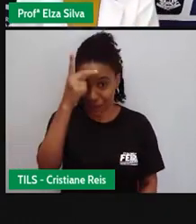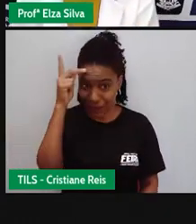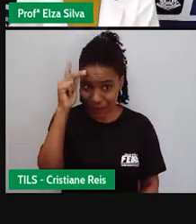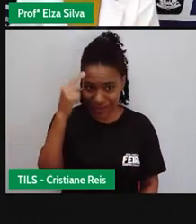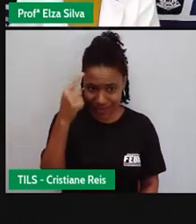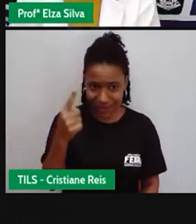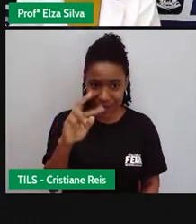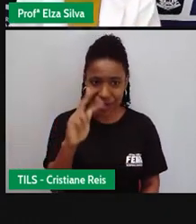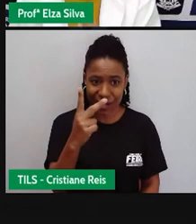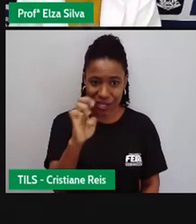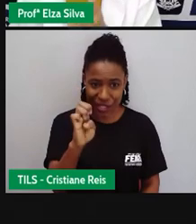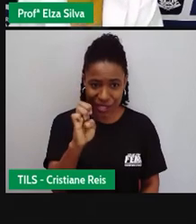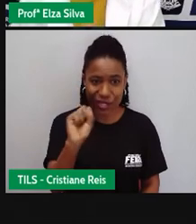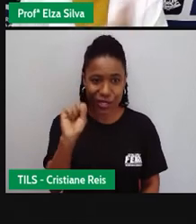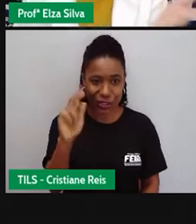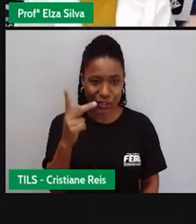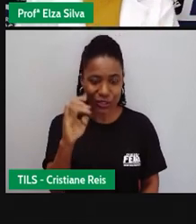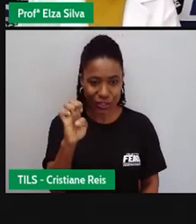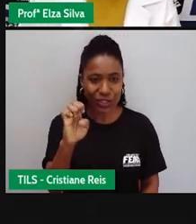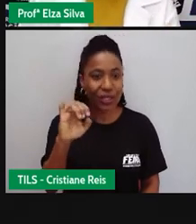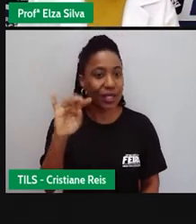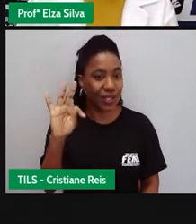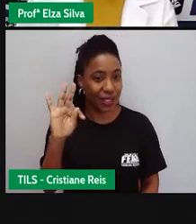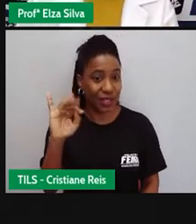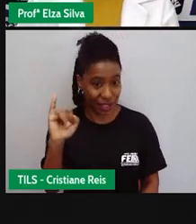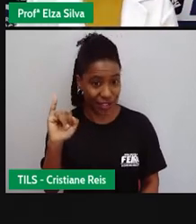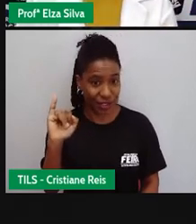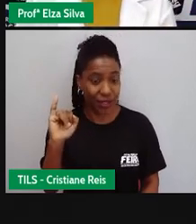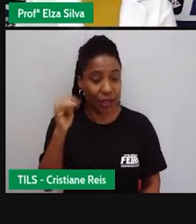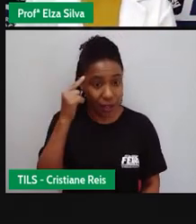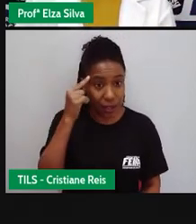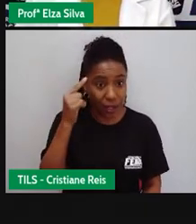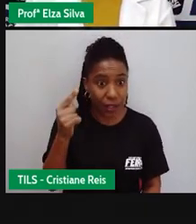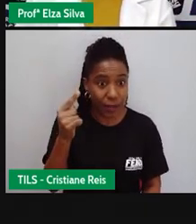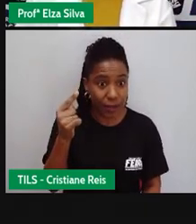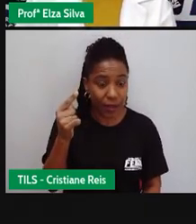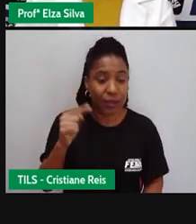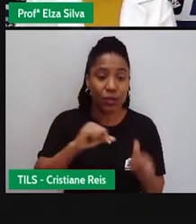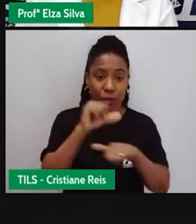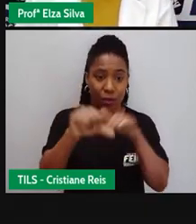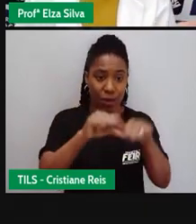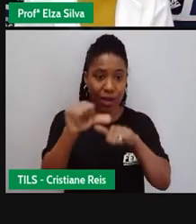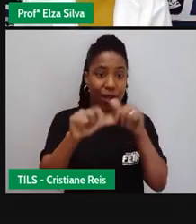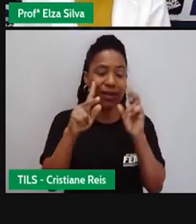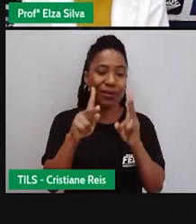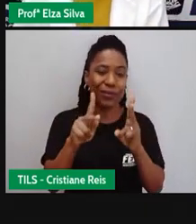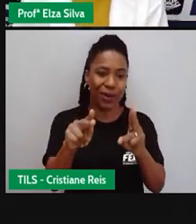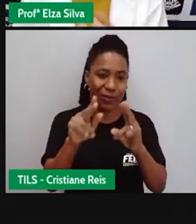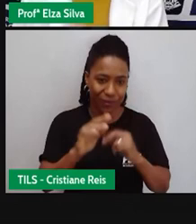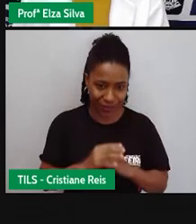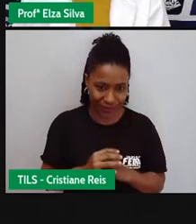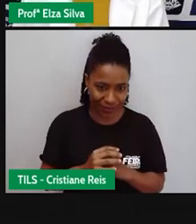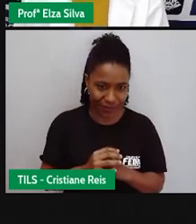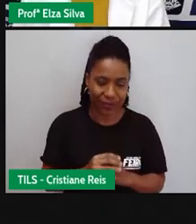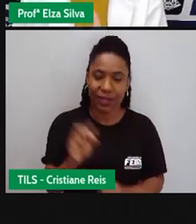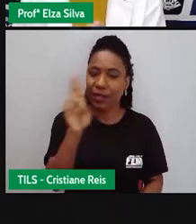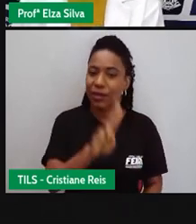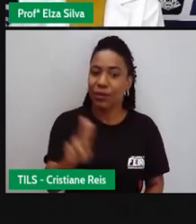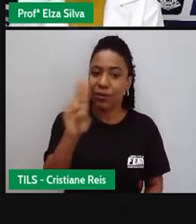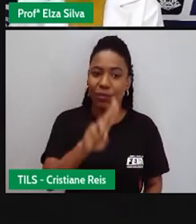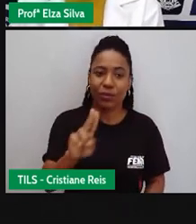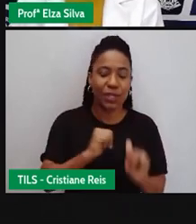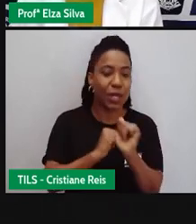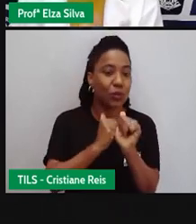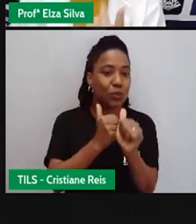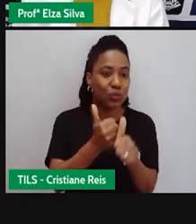Is Eu vou proceder da mesma maneira Que eu expliquei anteriormente Em vez de Utilizar o auxiliar